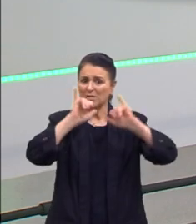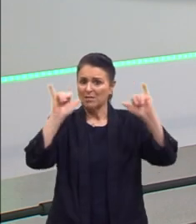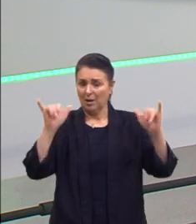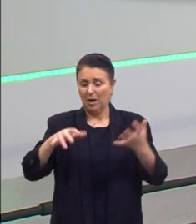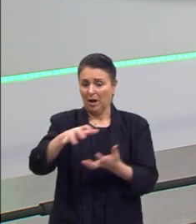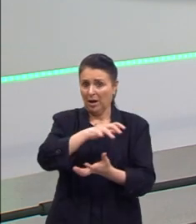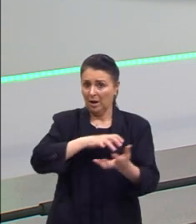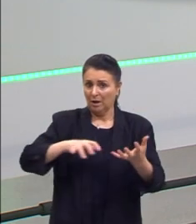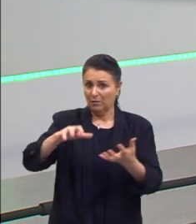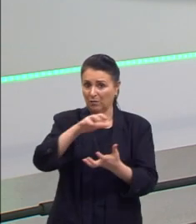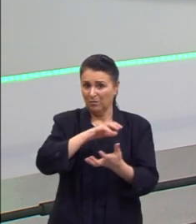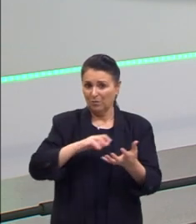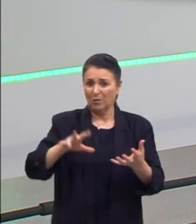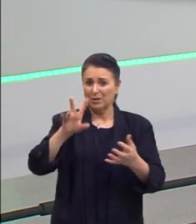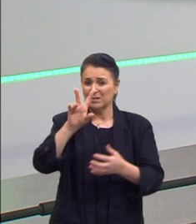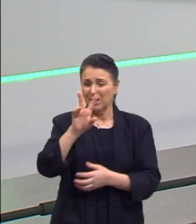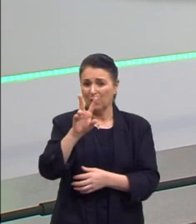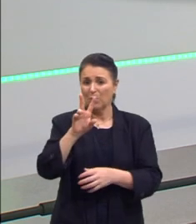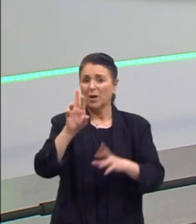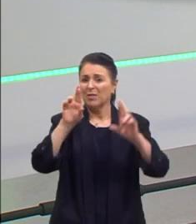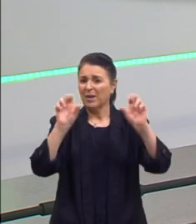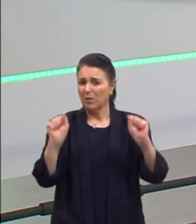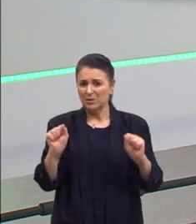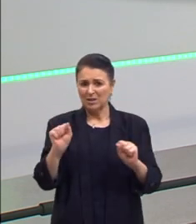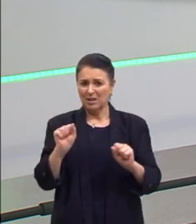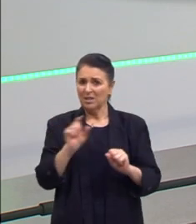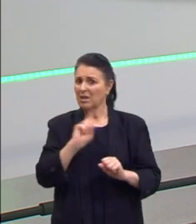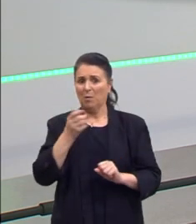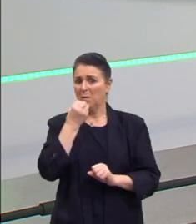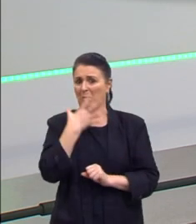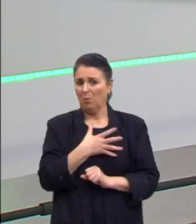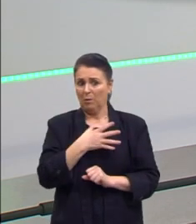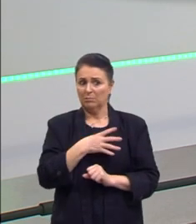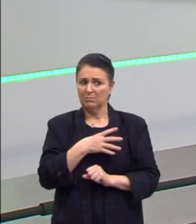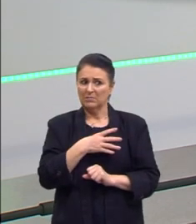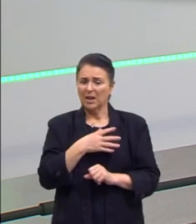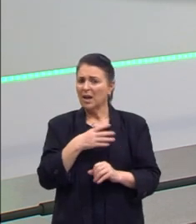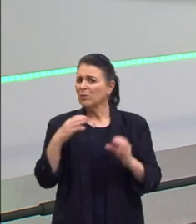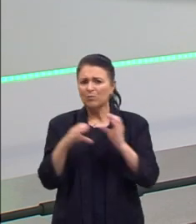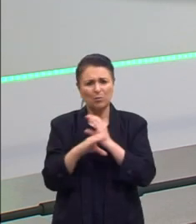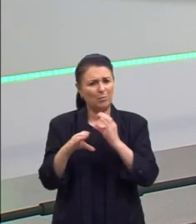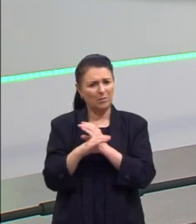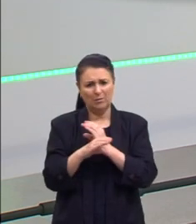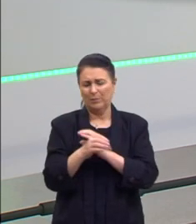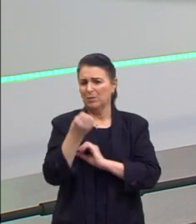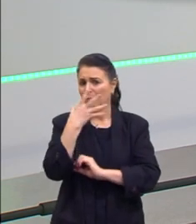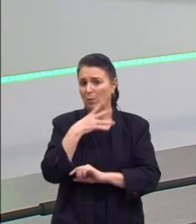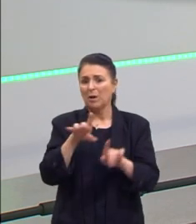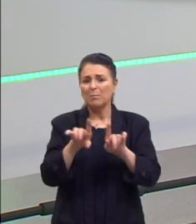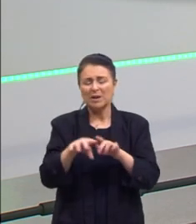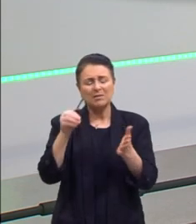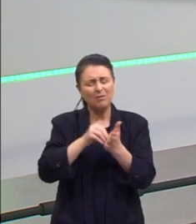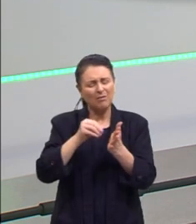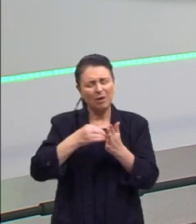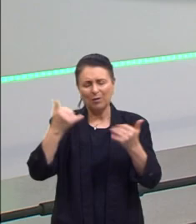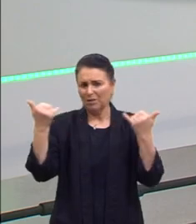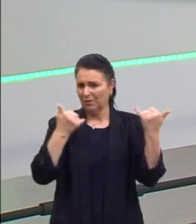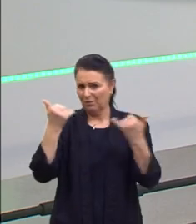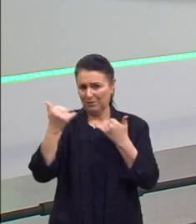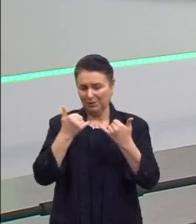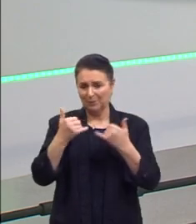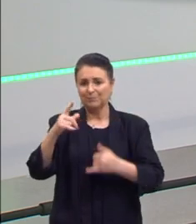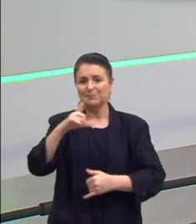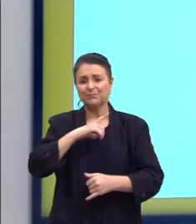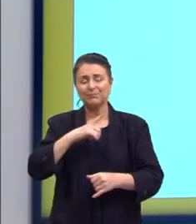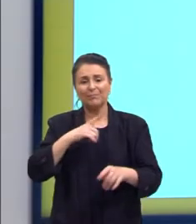Soviética não era boa. Não que ela tenha sido completamente boa, mas, às vezes, tem muita desinformação junto. E